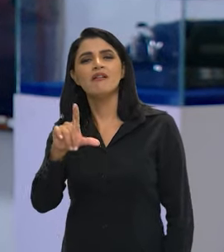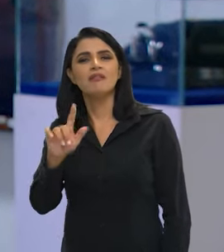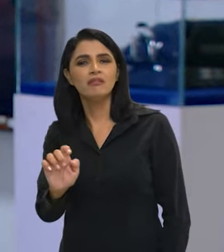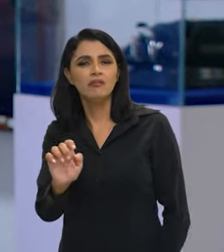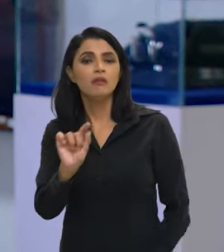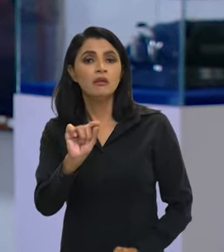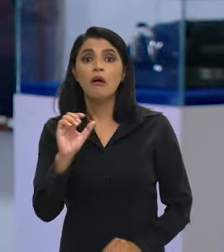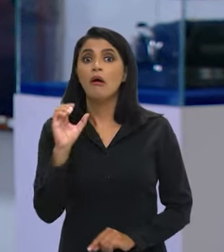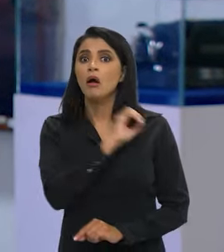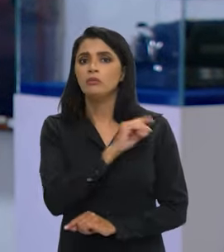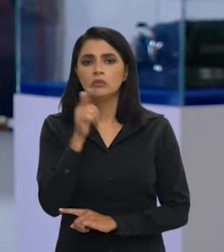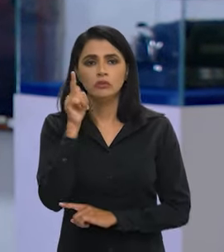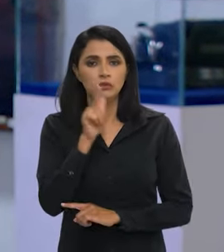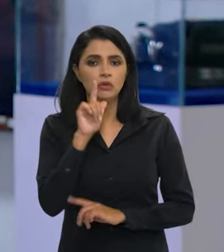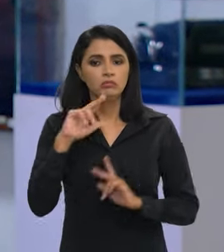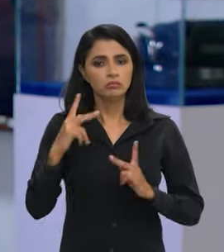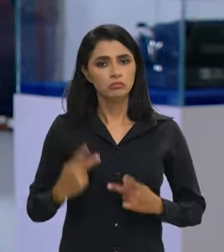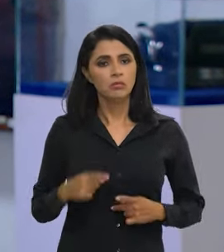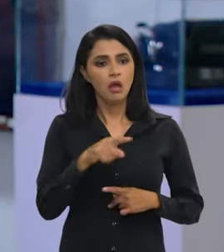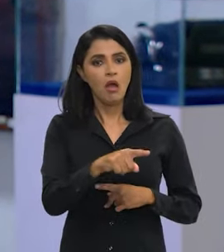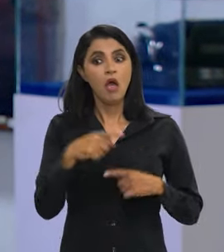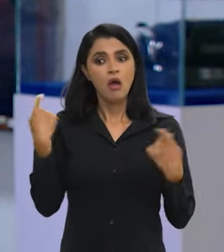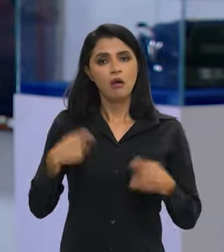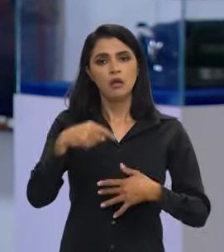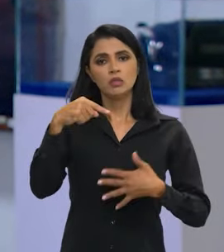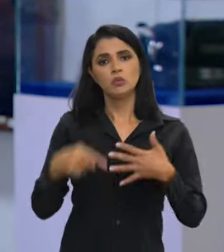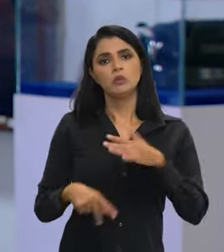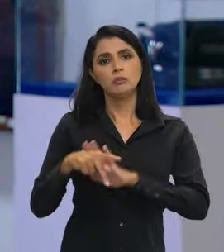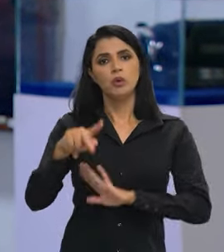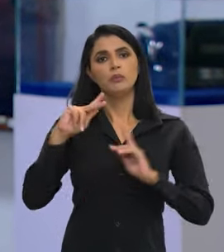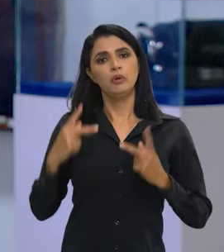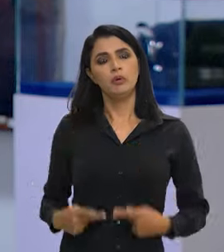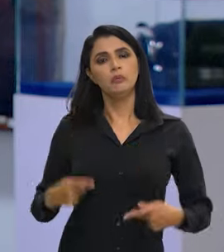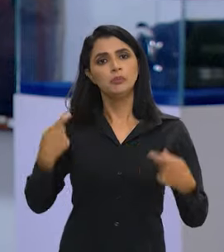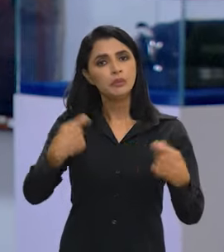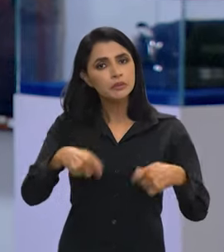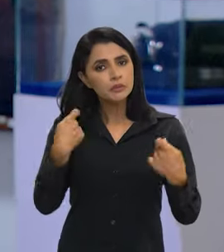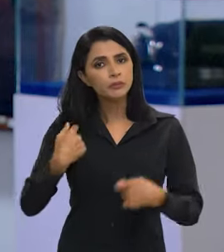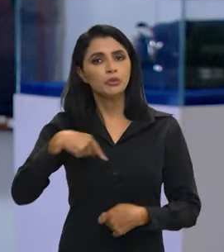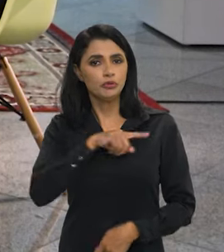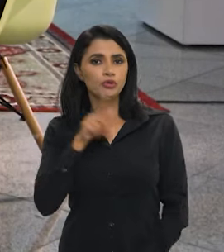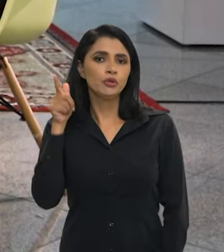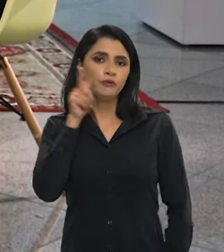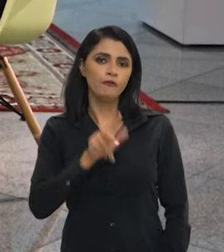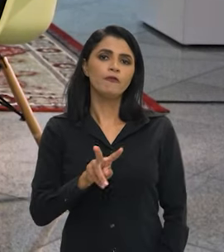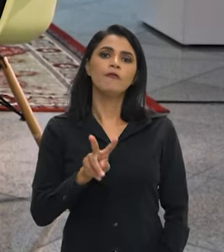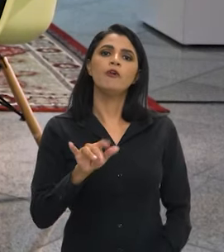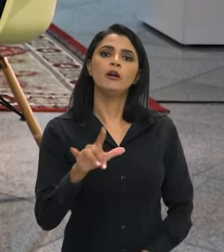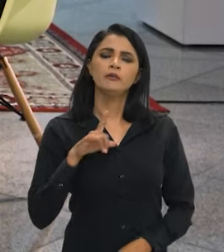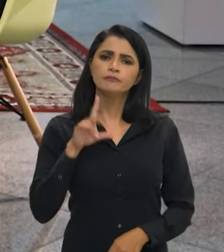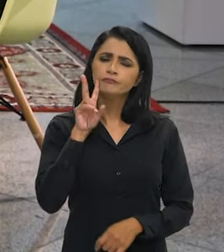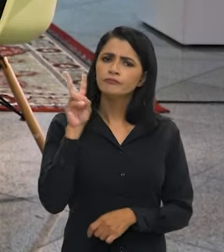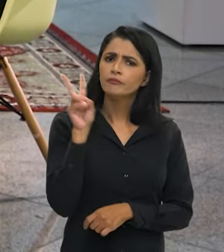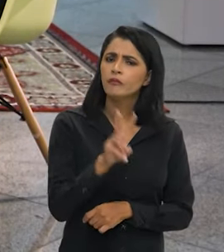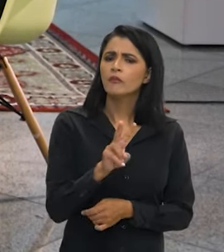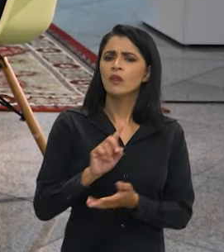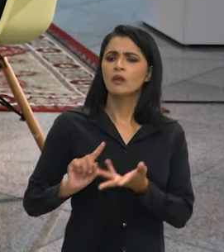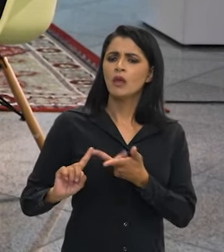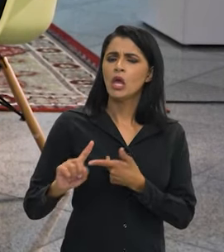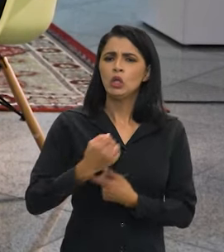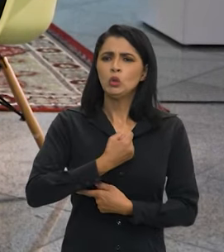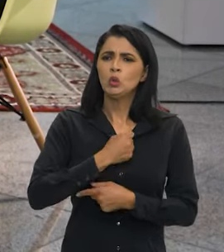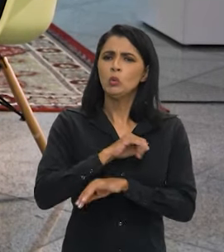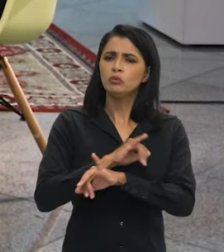rápido. Então, humanizar passa por entender a necessidade humana e não outras necessidades. Então, nós chegaremos lá. Agora, gente vê muitas vezes